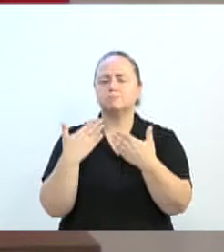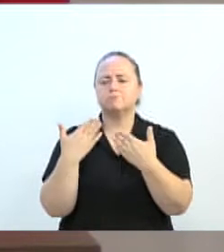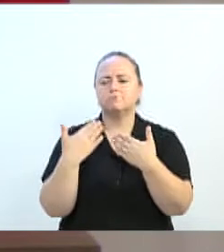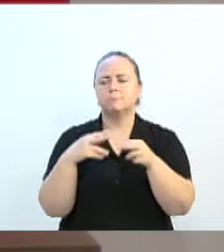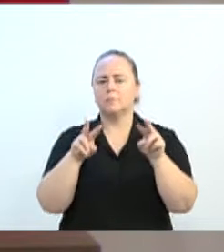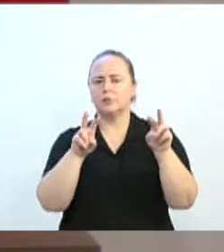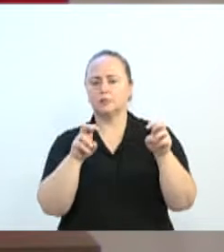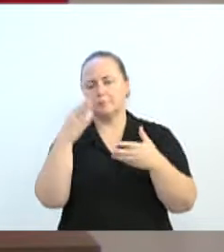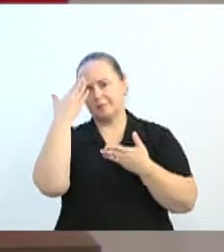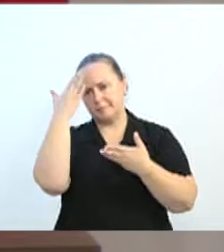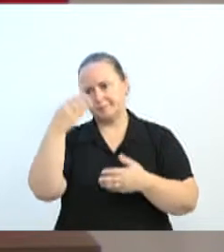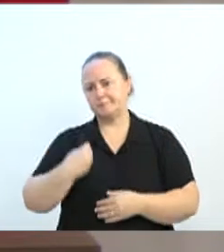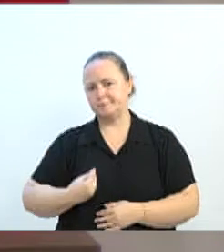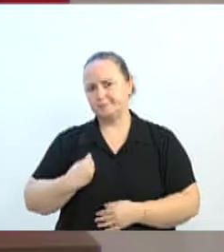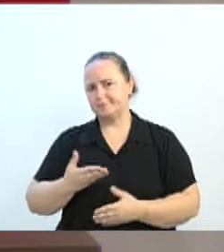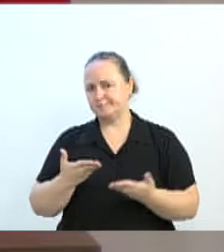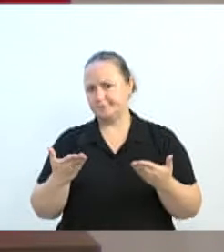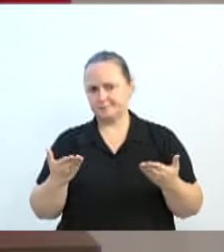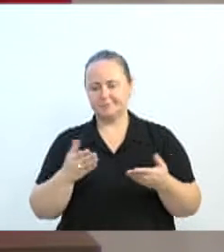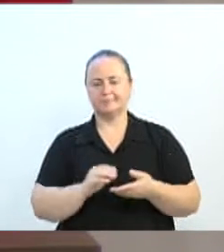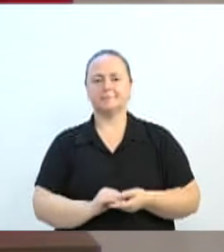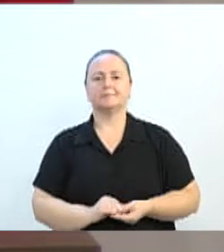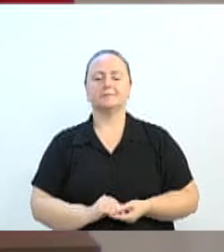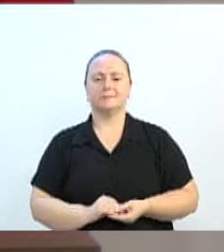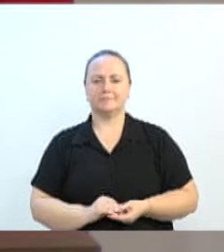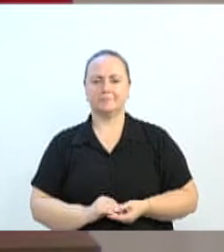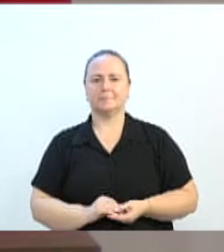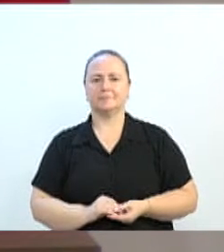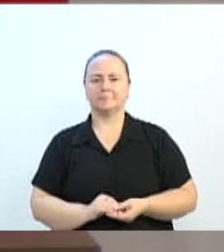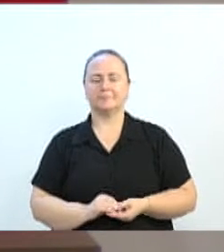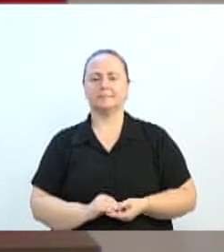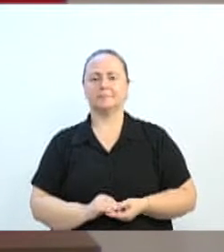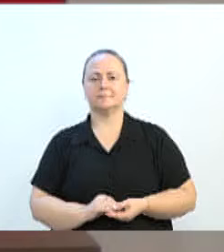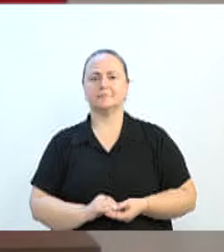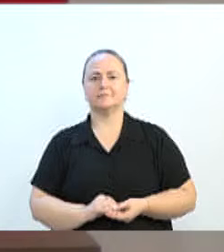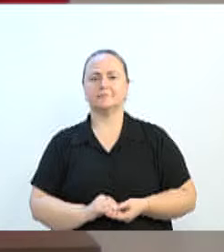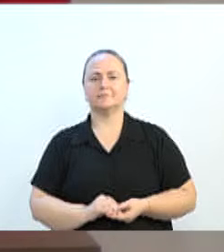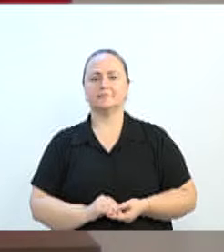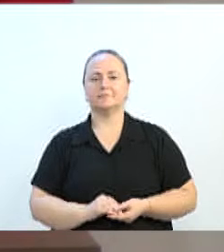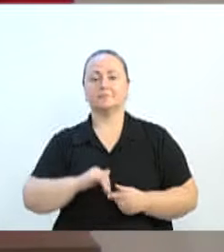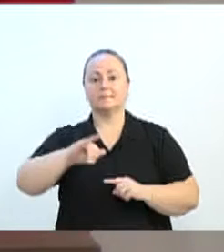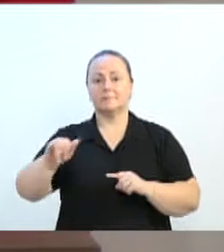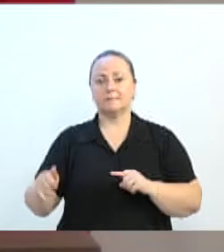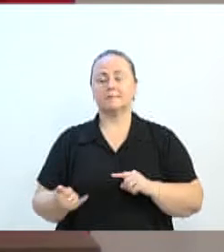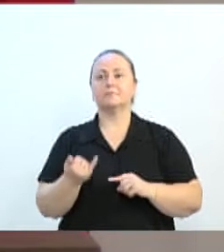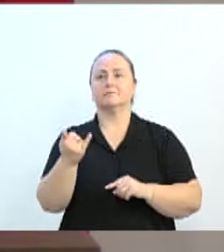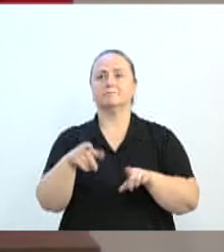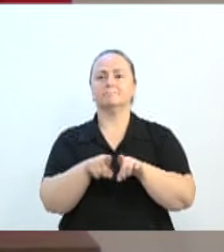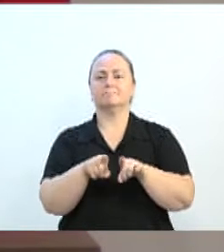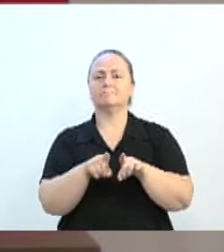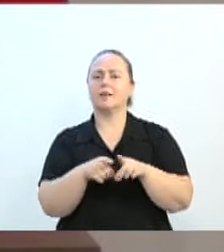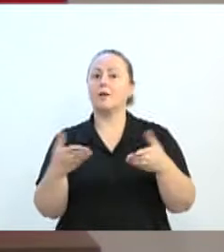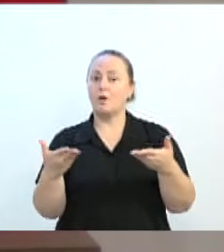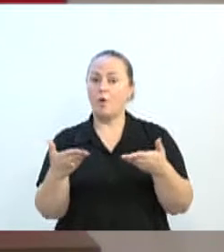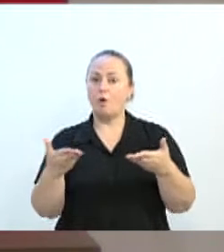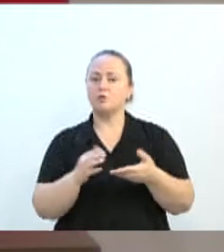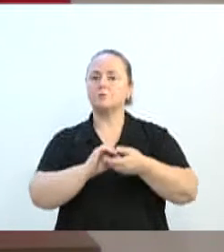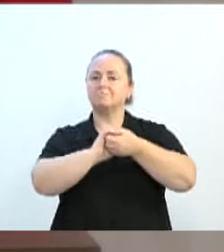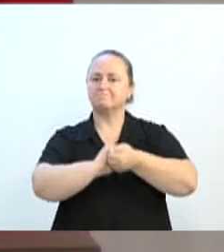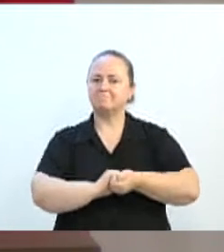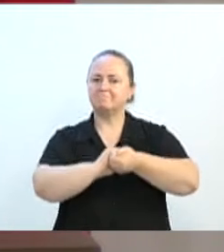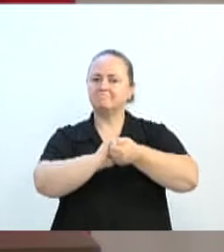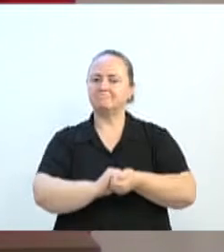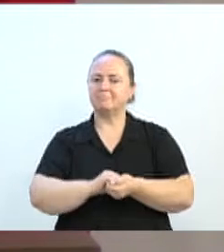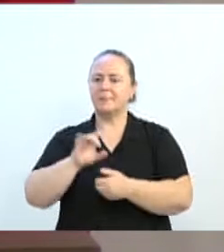disso. Obrigado pela presença dos senhores aqui hoje. Dando início à minha fala, aproveitar para parabenizar individualmente cada